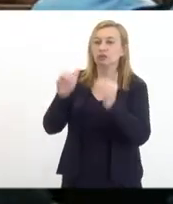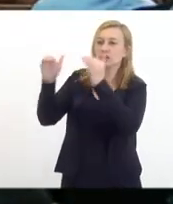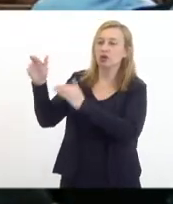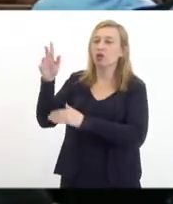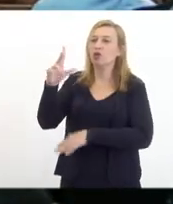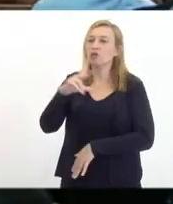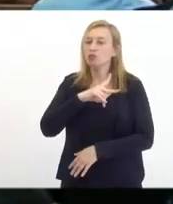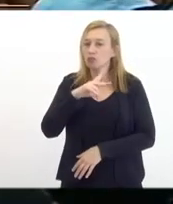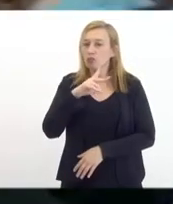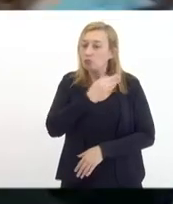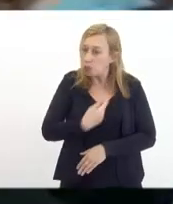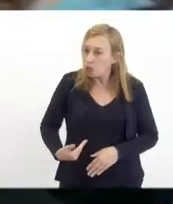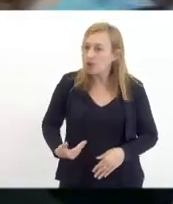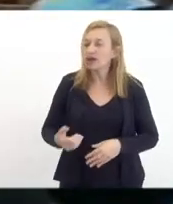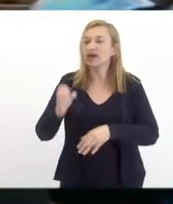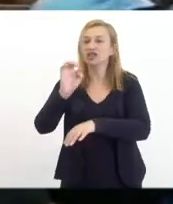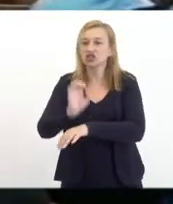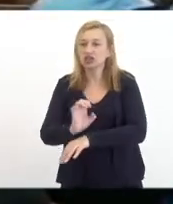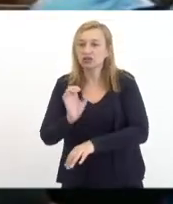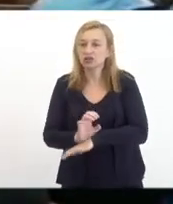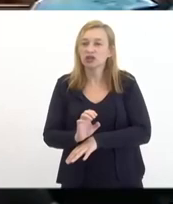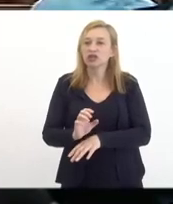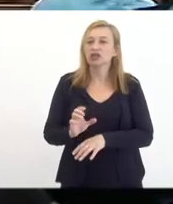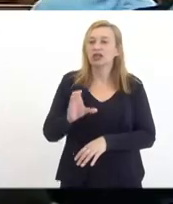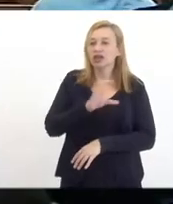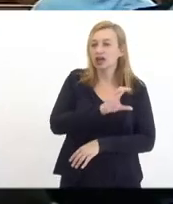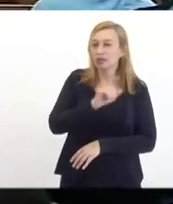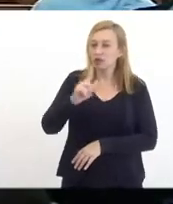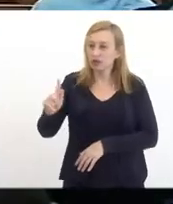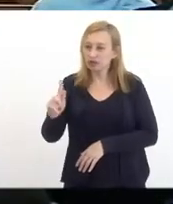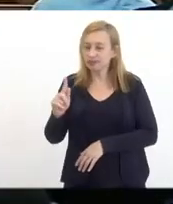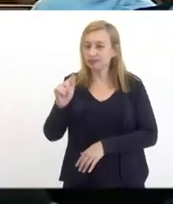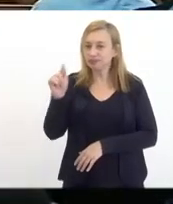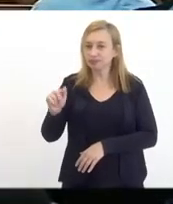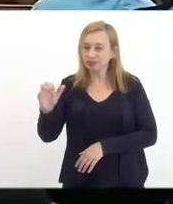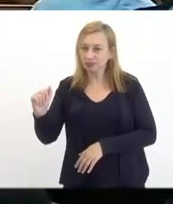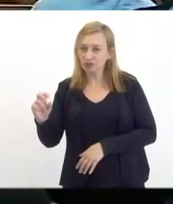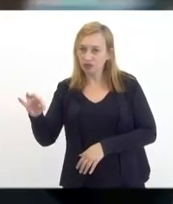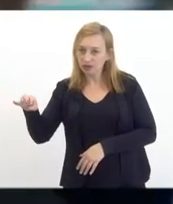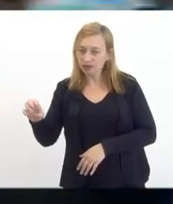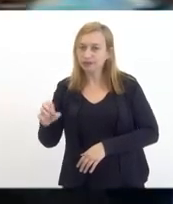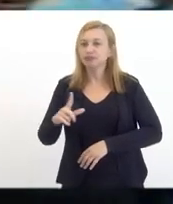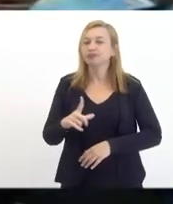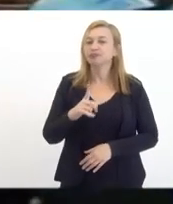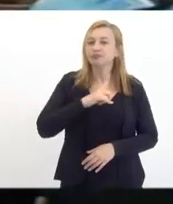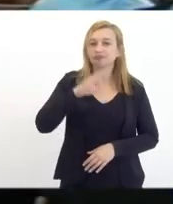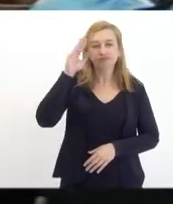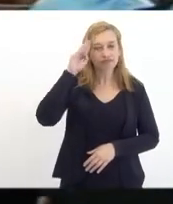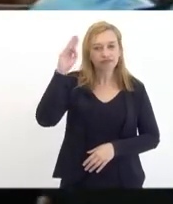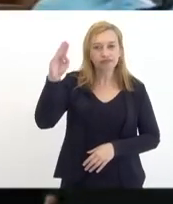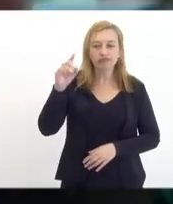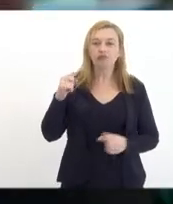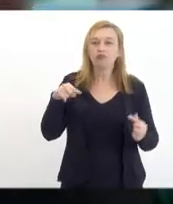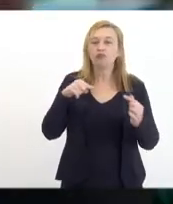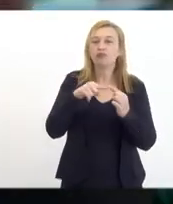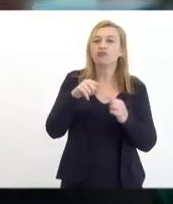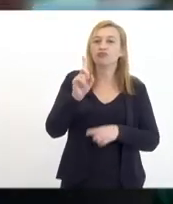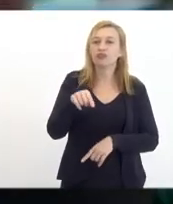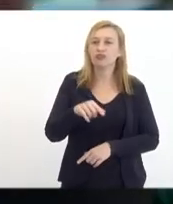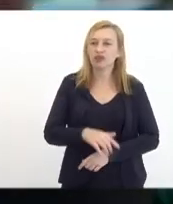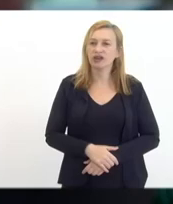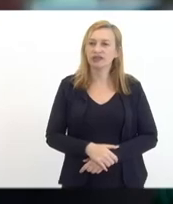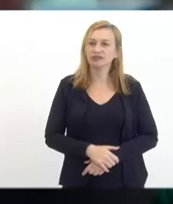estadual que está localizada em Campo Grande na Zona Oeste nós temos como principais objetivos